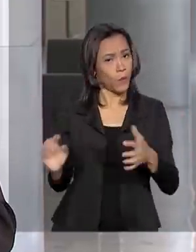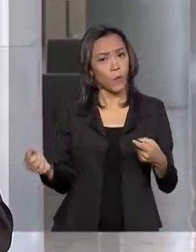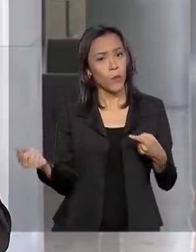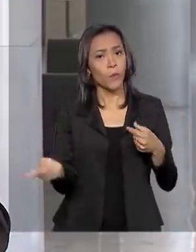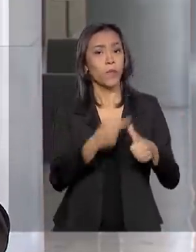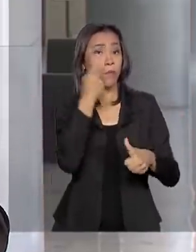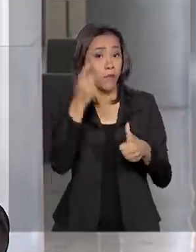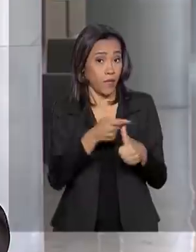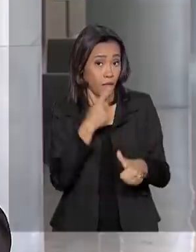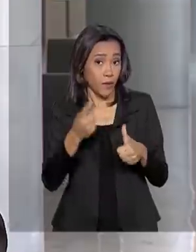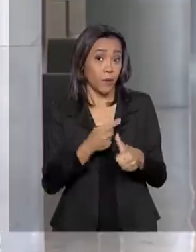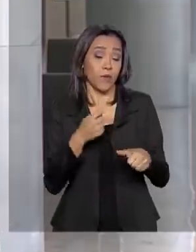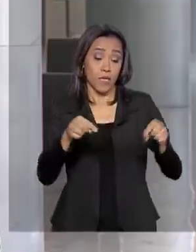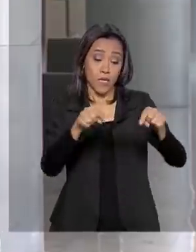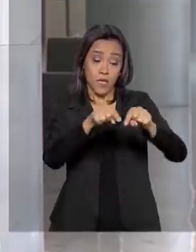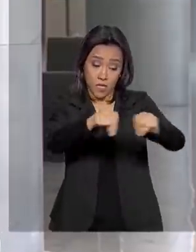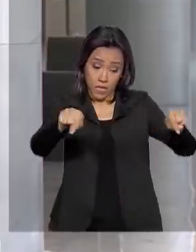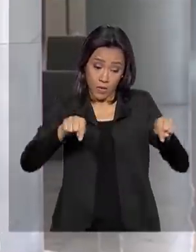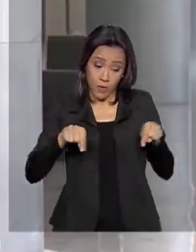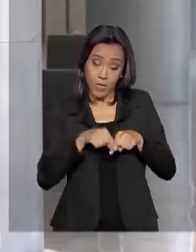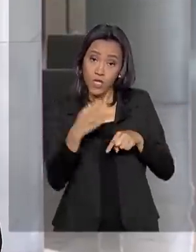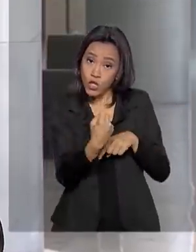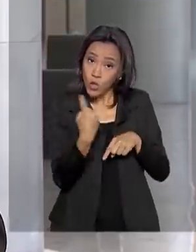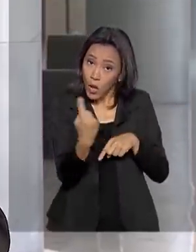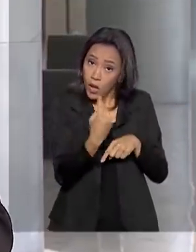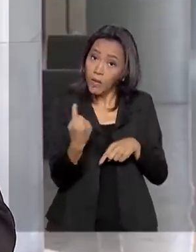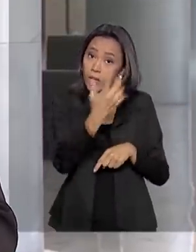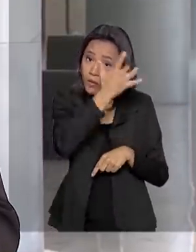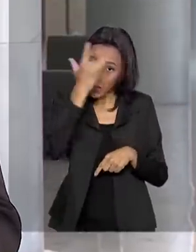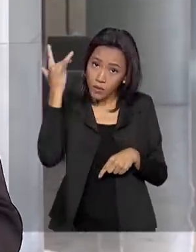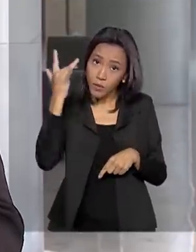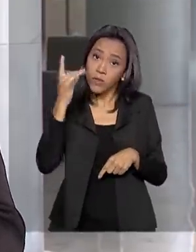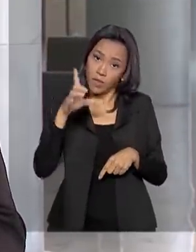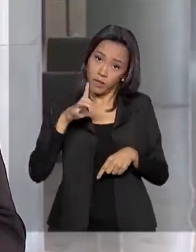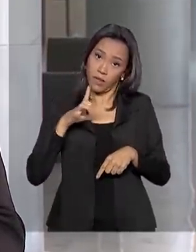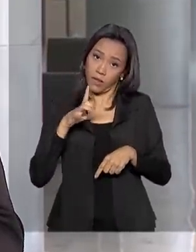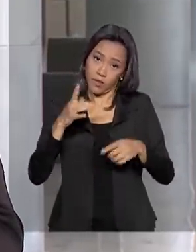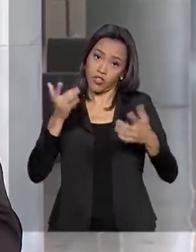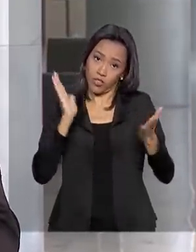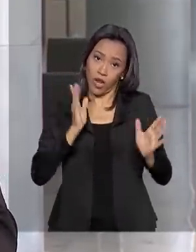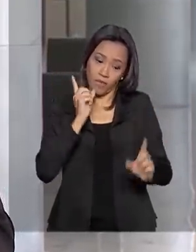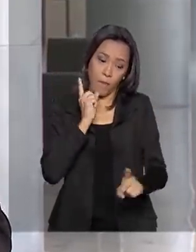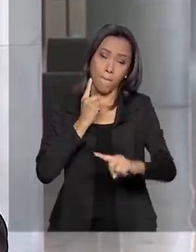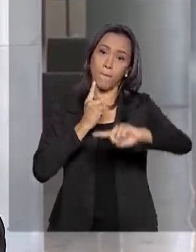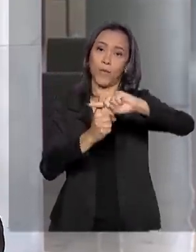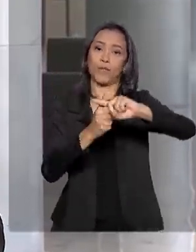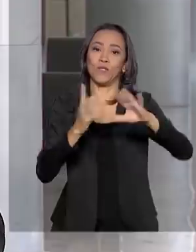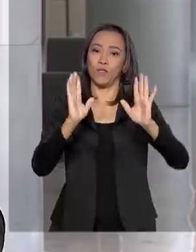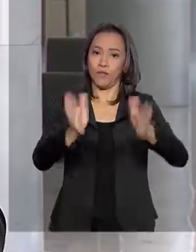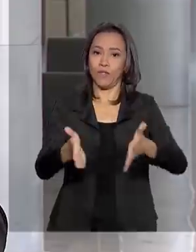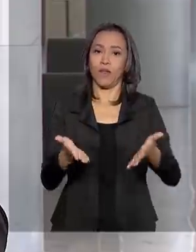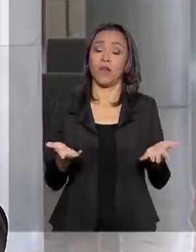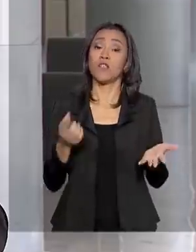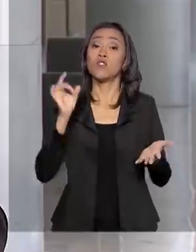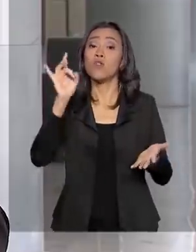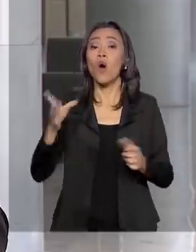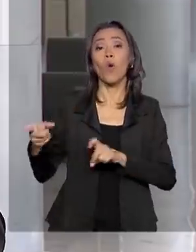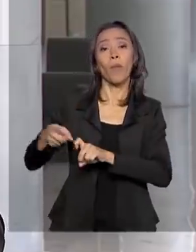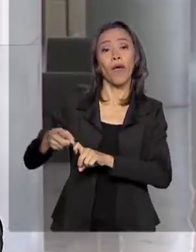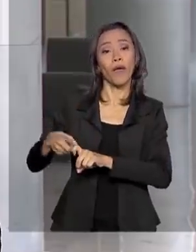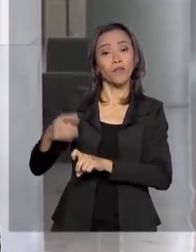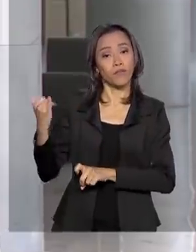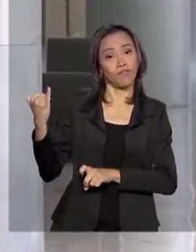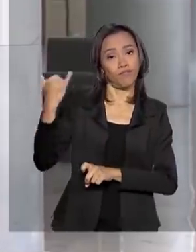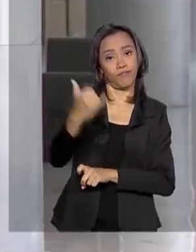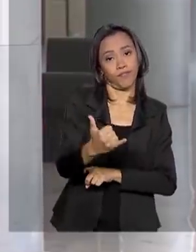está o isolamento de pacientes com diagnóstico positivo. Ela diz que essa medida só pode ser determinada por um médico ou por um